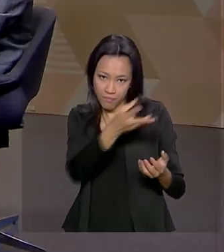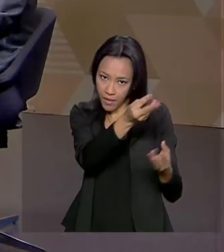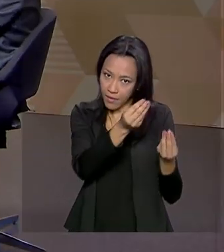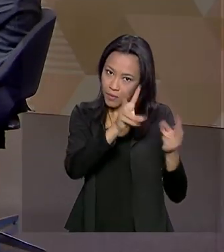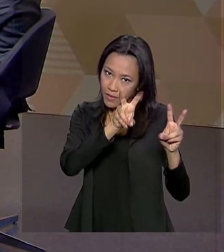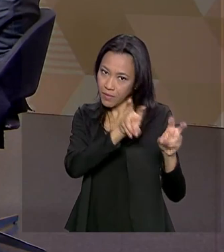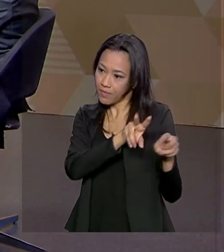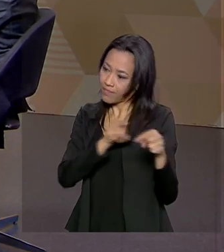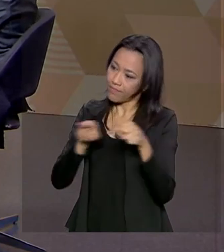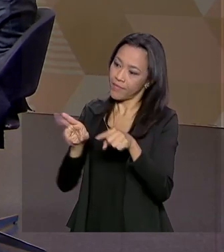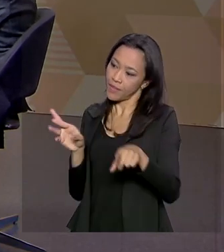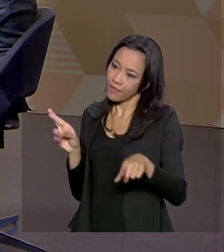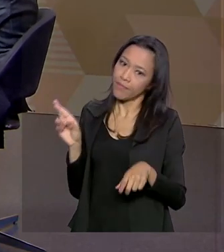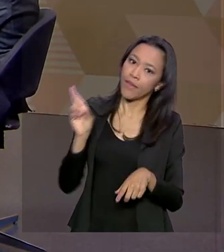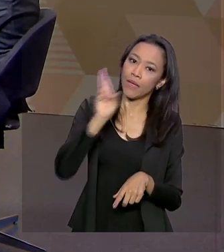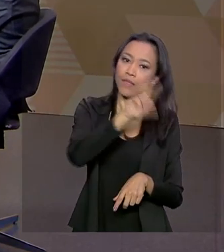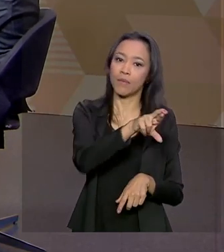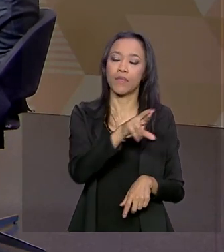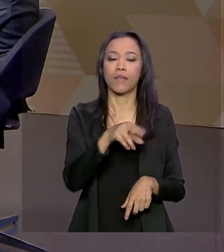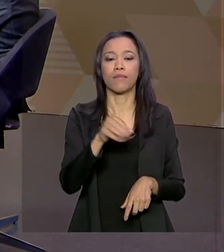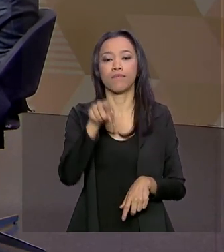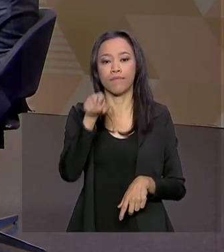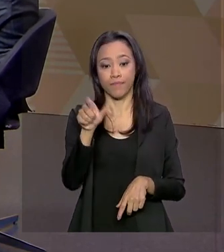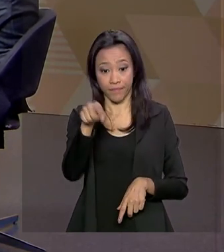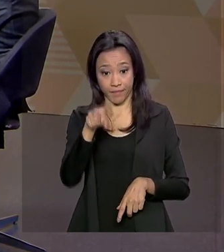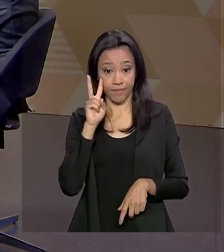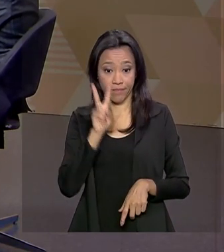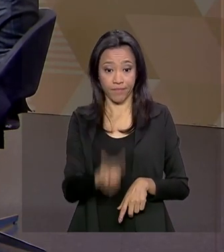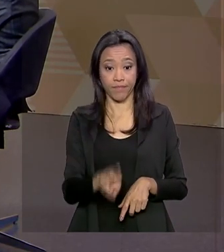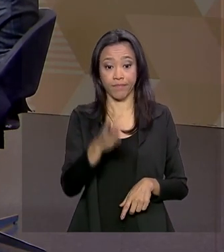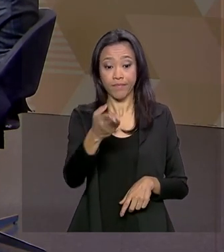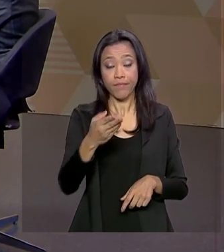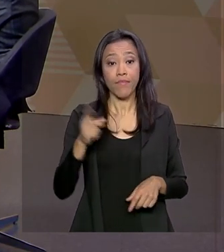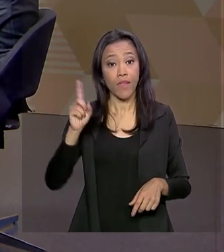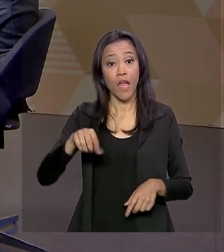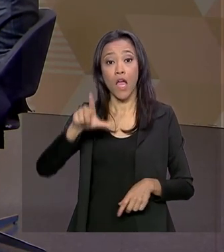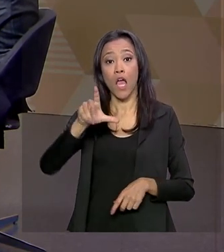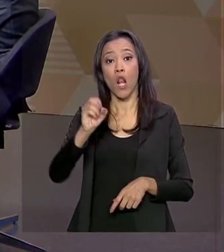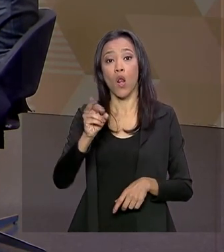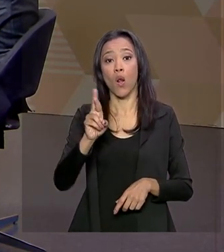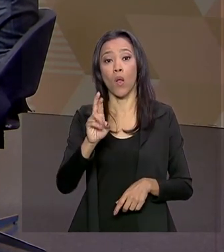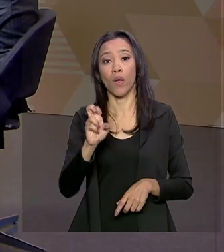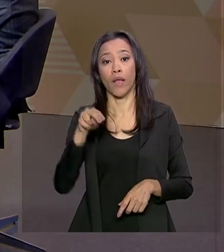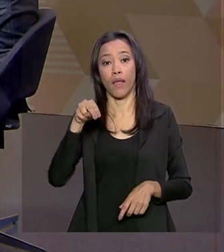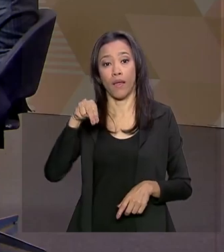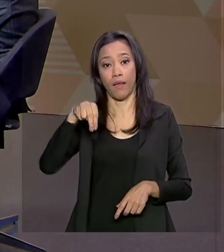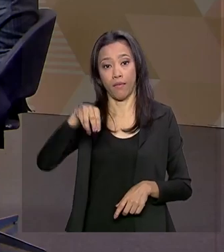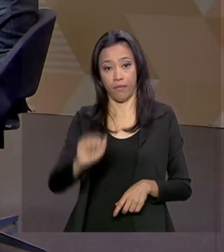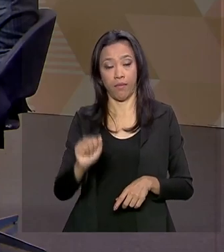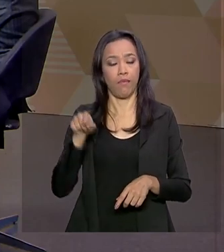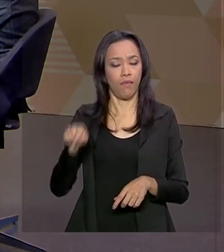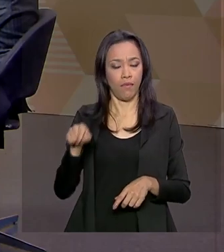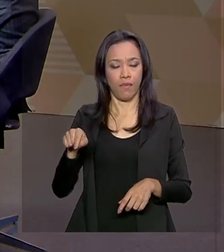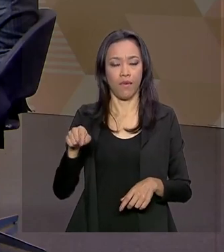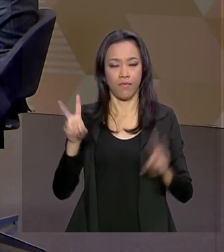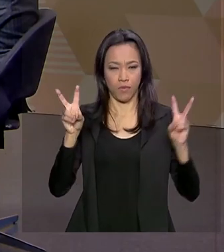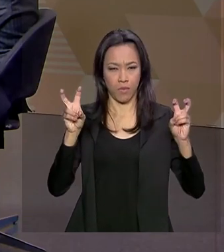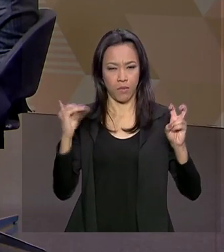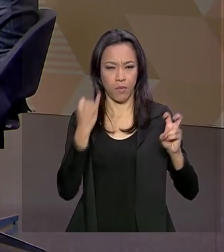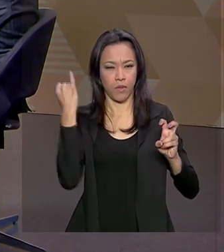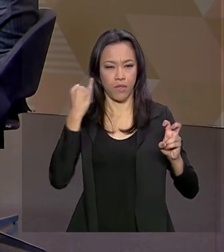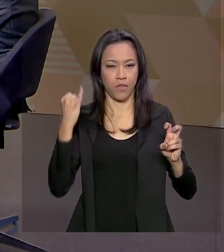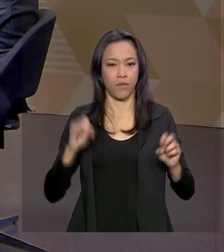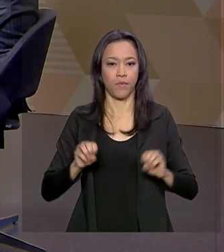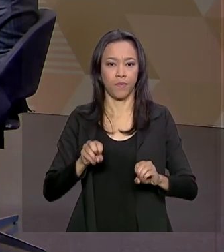responder. Quem vai fazer a pergunta é a Lorena Diniz. Ela é fisioterapeuta sobre um outro assunto importante do Ministério da Educação.